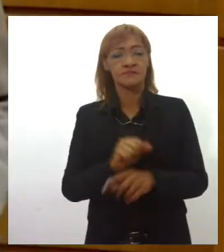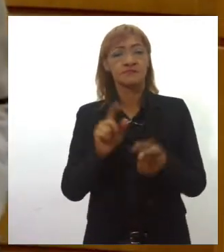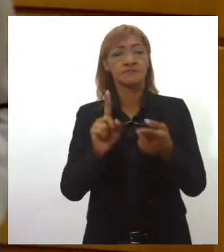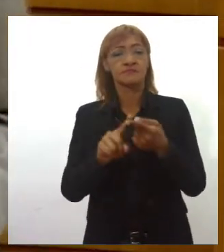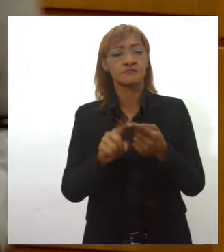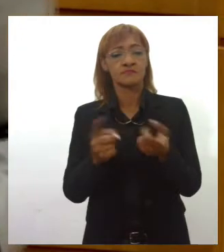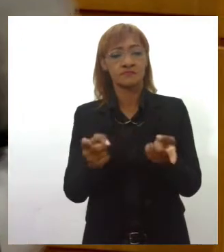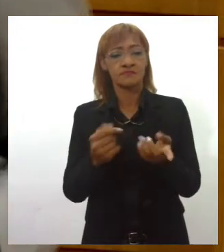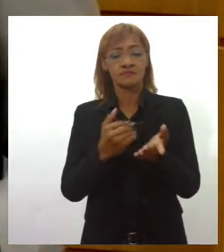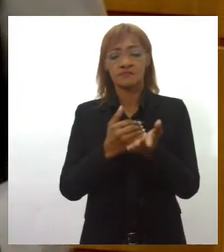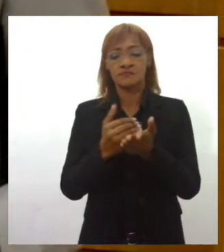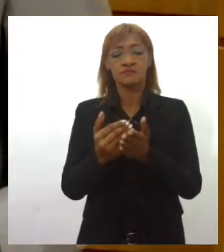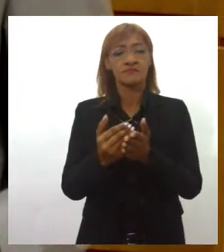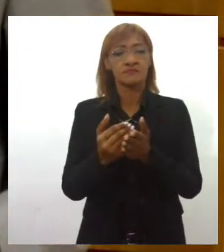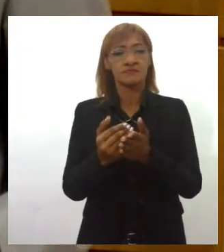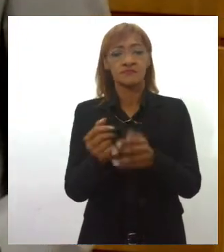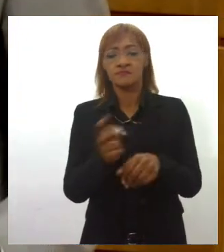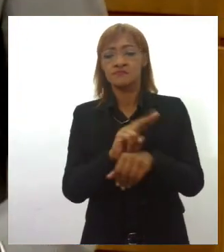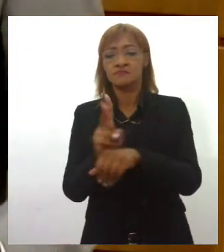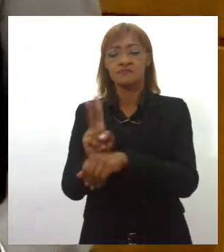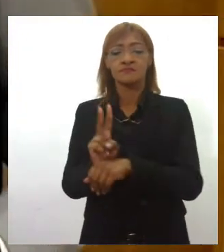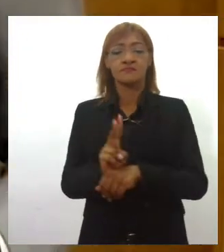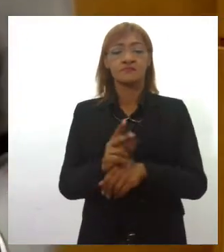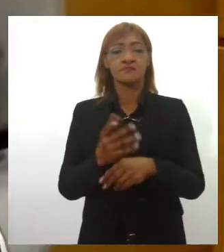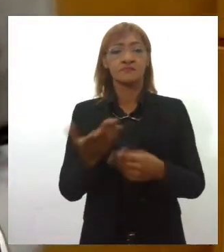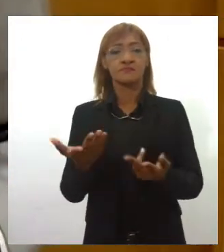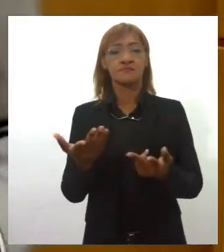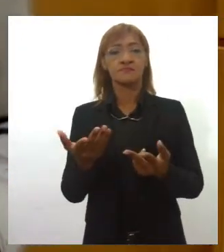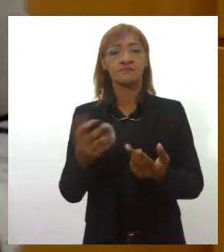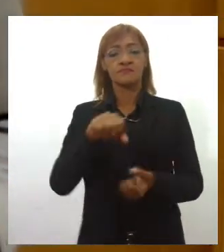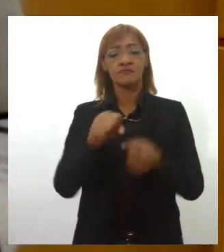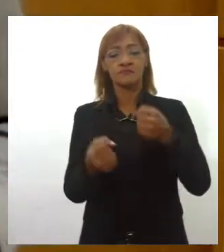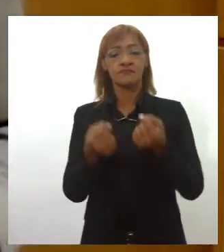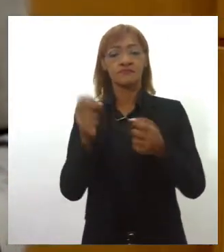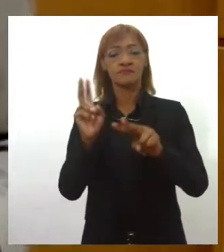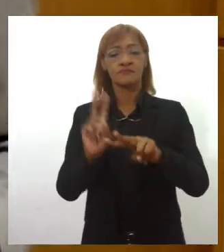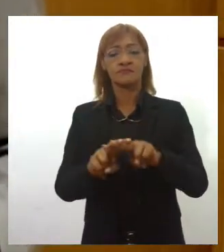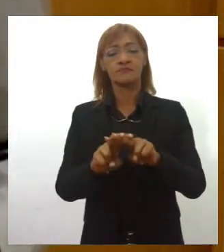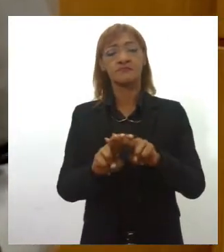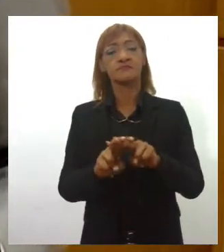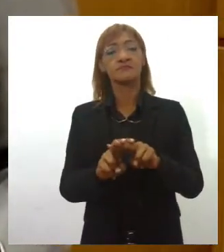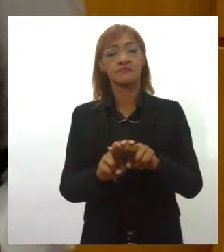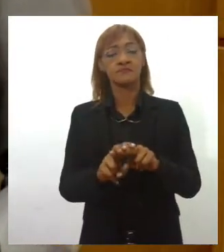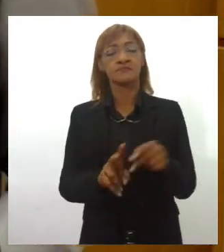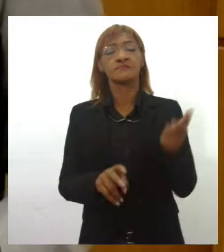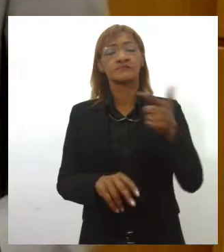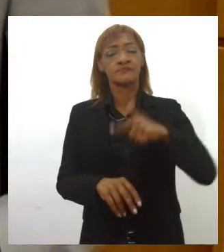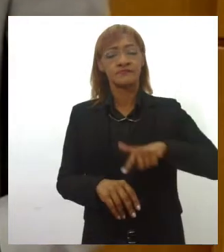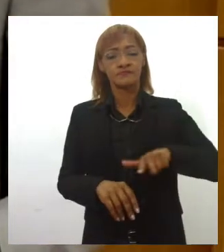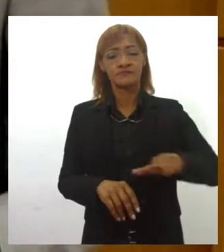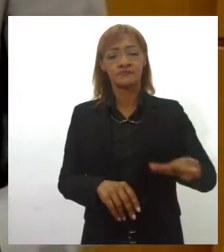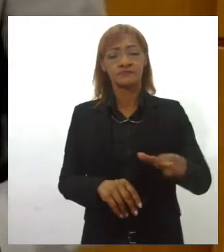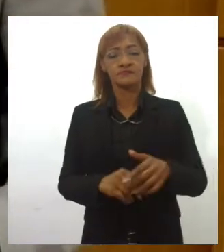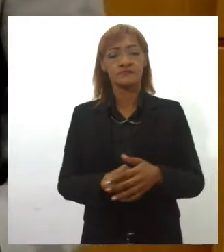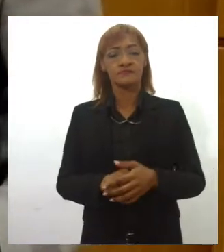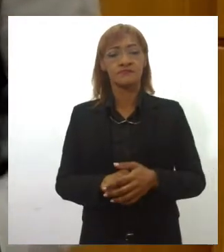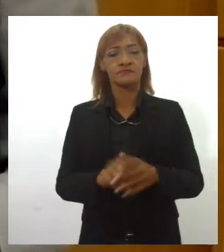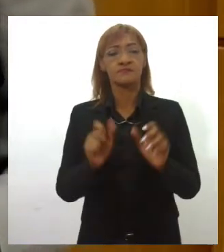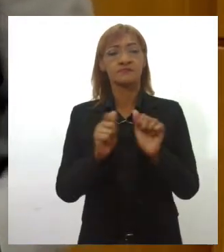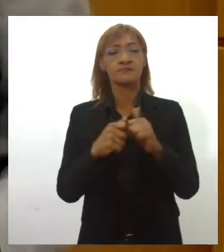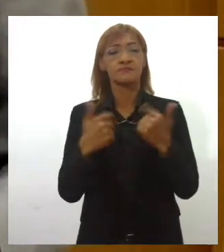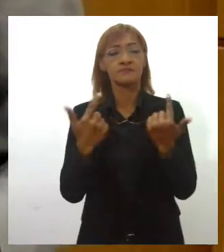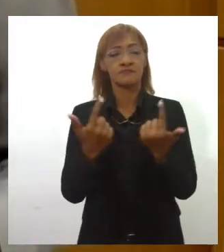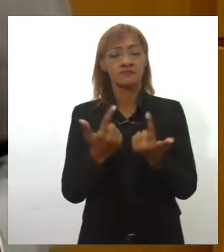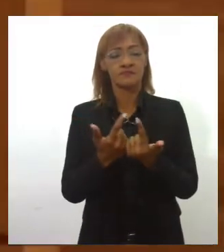quando iniciarem as blitz, infelizmente vão ter seus veículos apreendidos. E mais uma vez, eu acho que essa Assembleia precisa